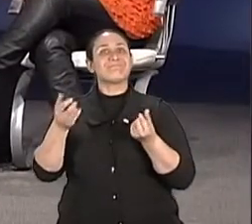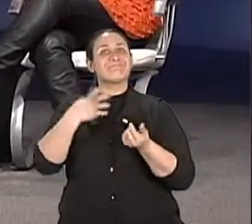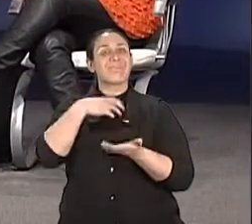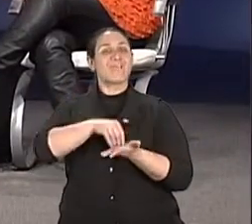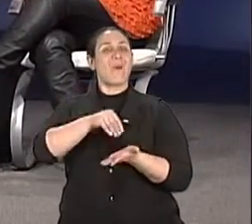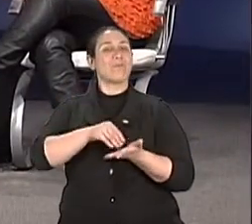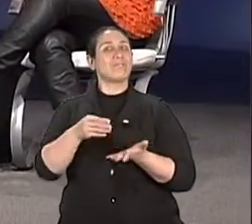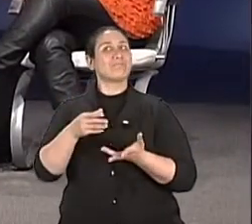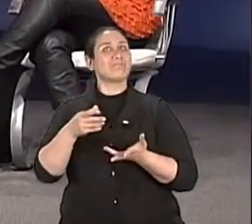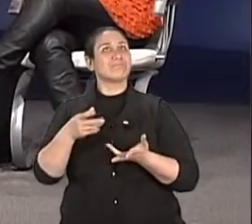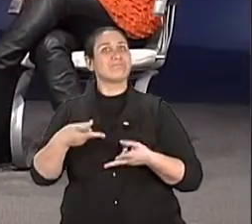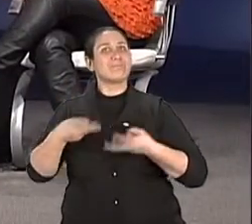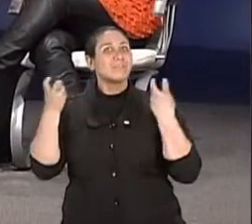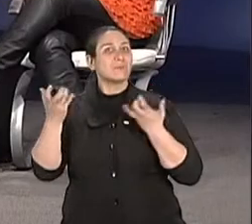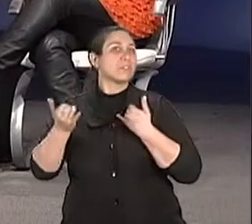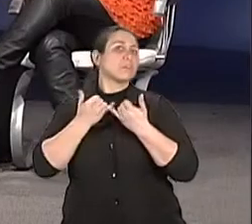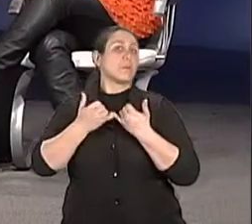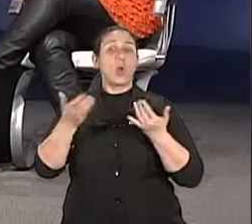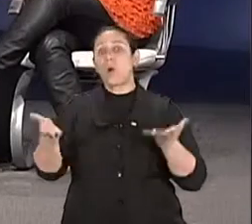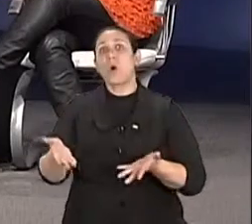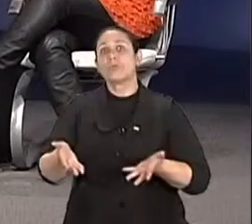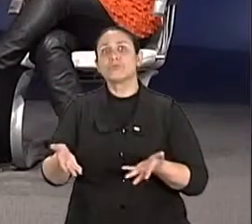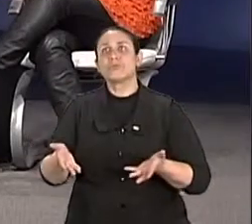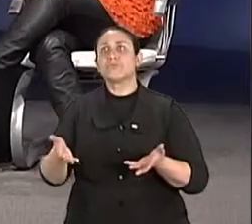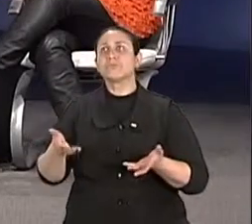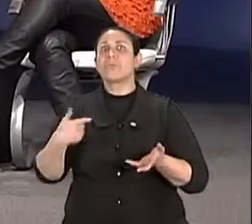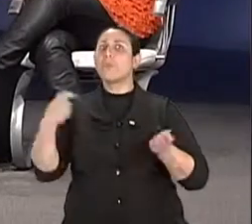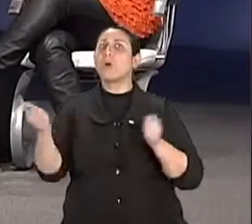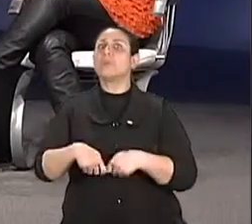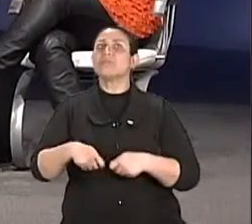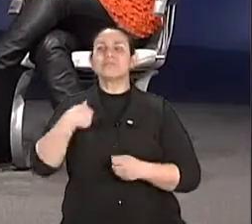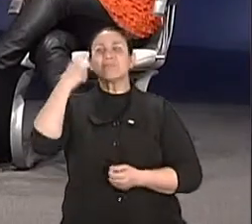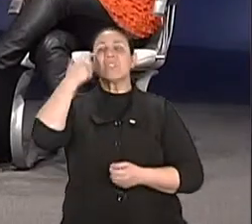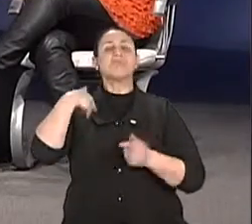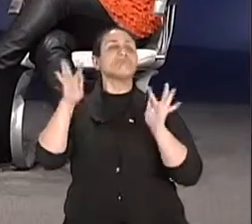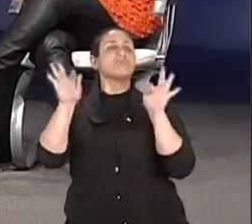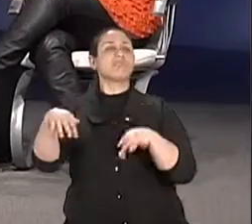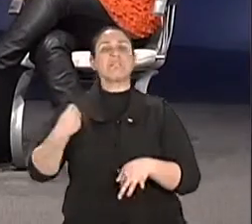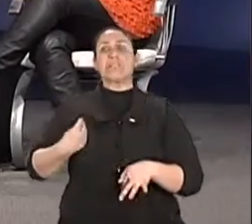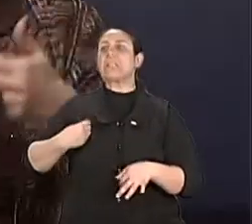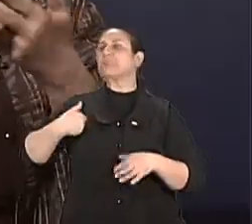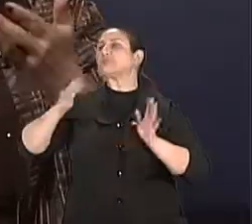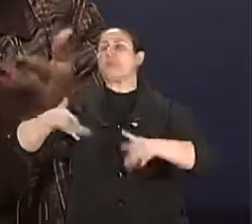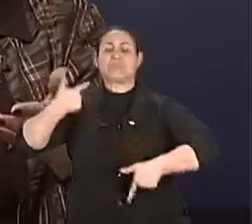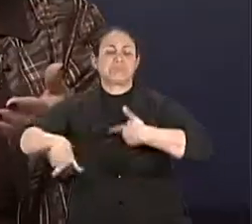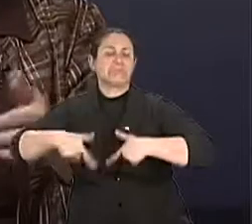E não se dão conta que hoje, aos 50 anos, pode começar a viver tudo de novo, porque tem muita coisa boa pra fazer